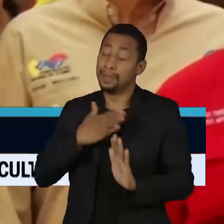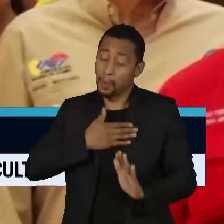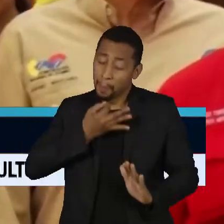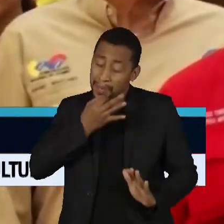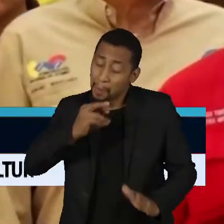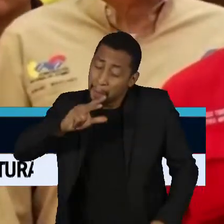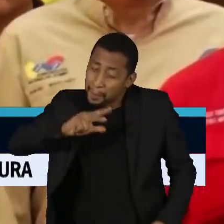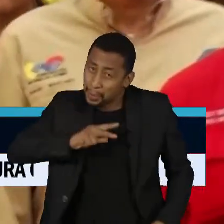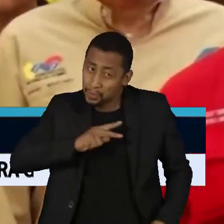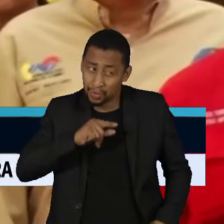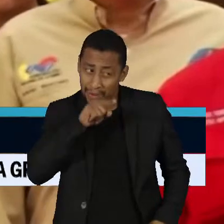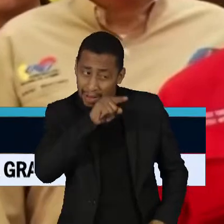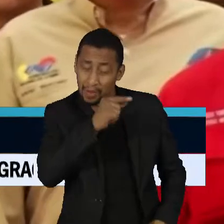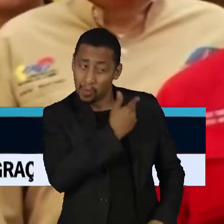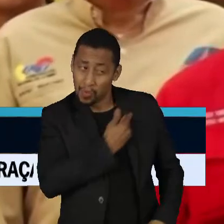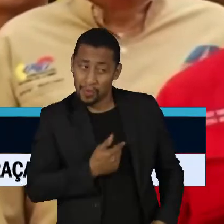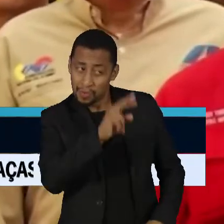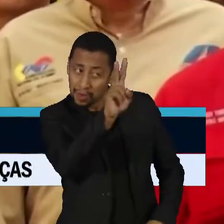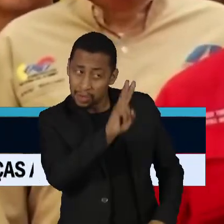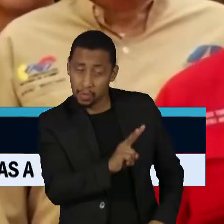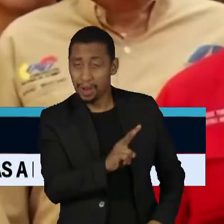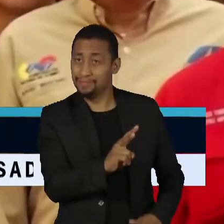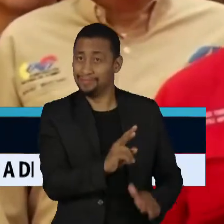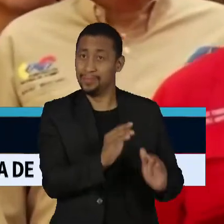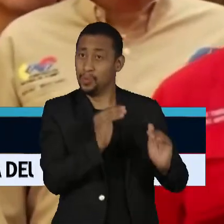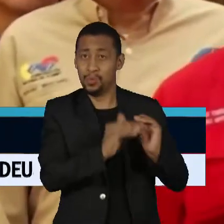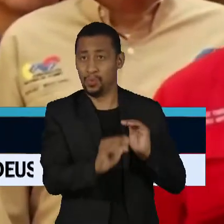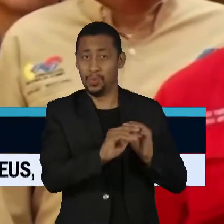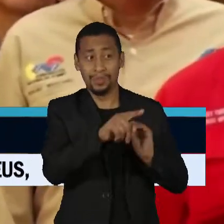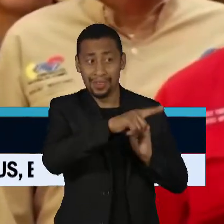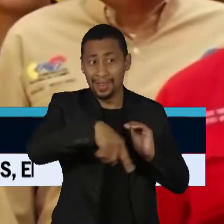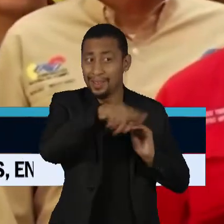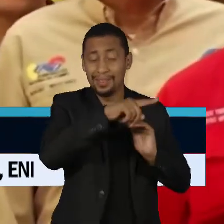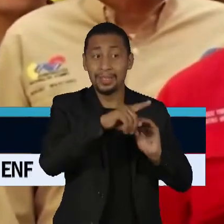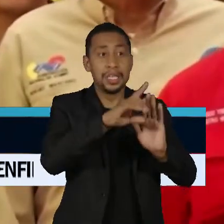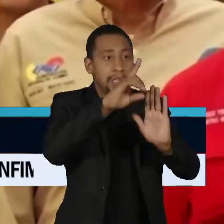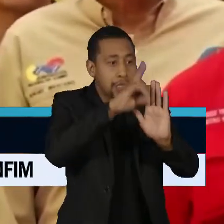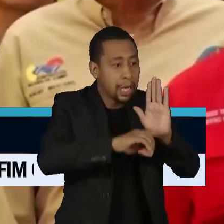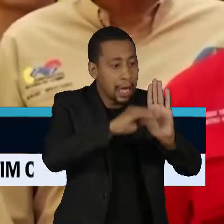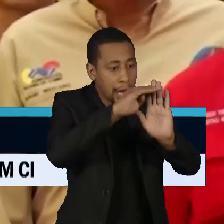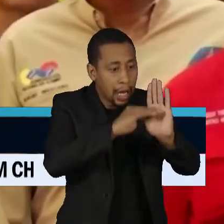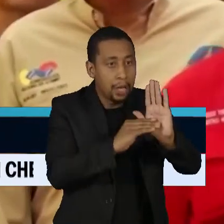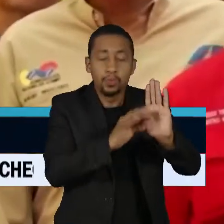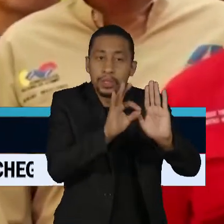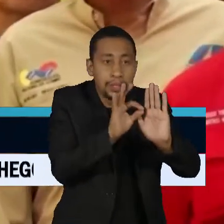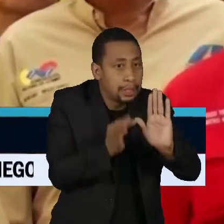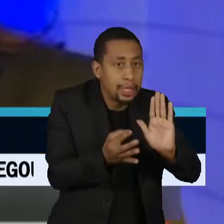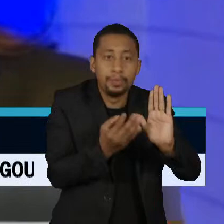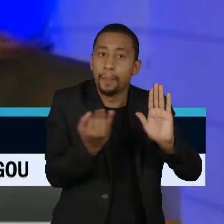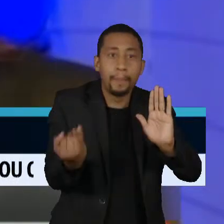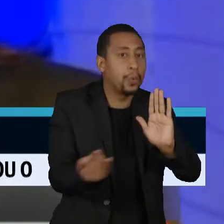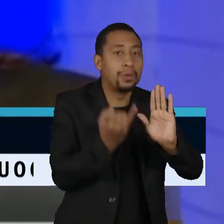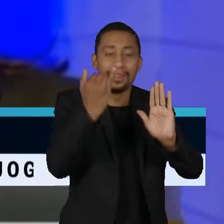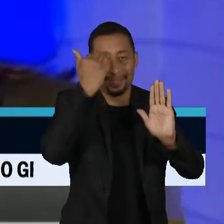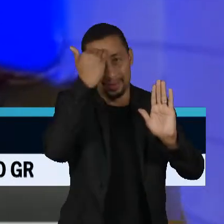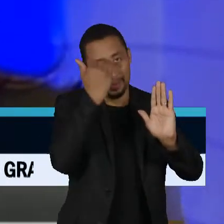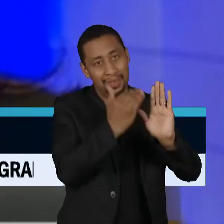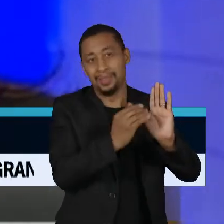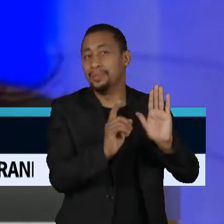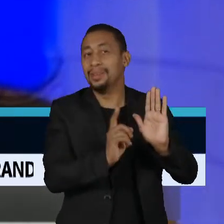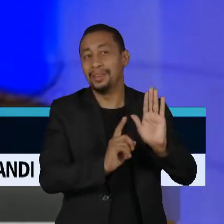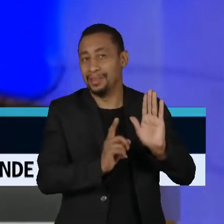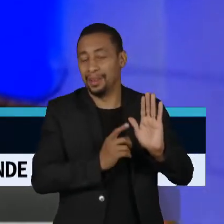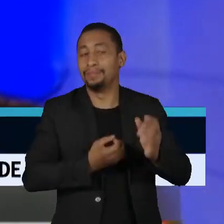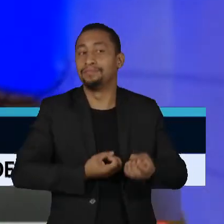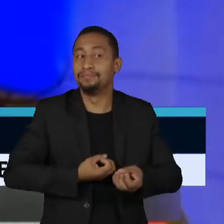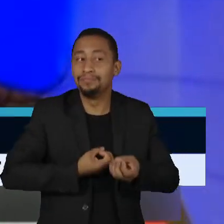o governo da Venezuela, que é um governo que não respeita os direitos fundamentais, os direitos da liberdade de expressão,